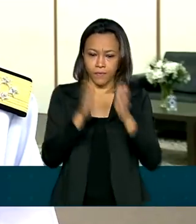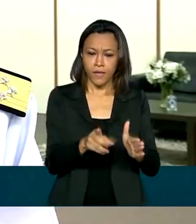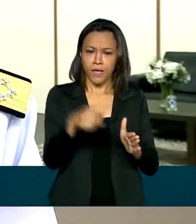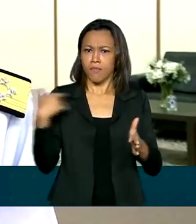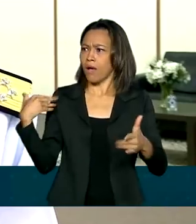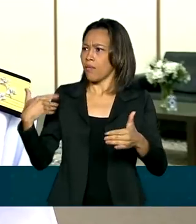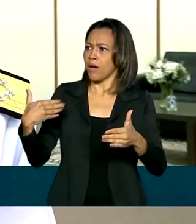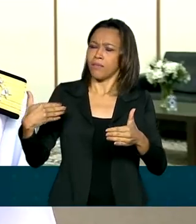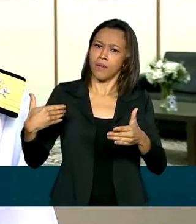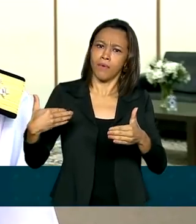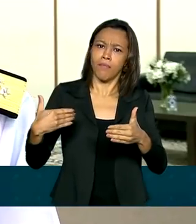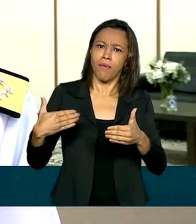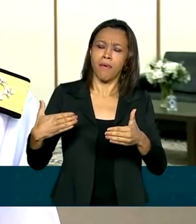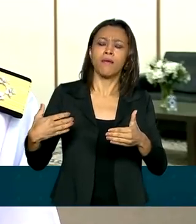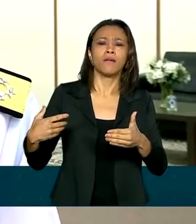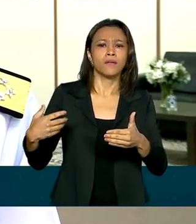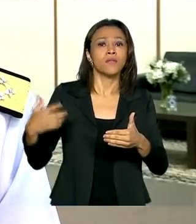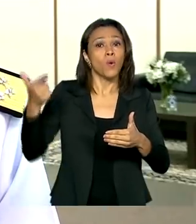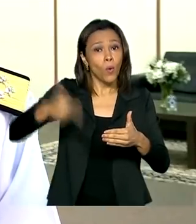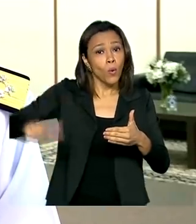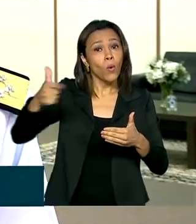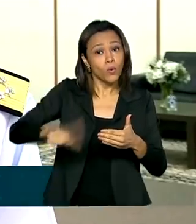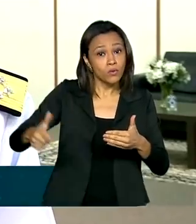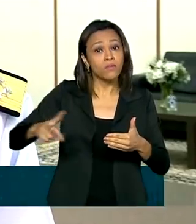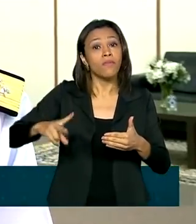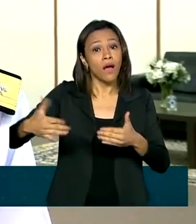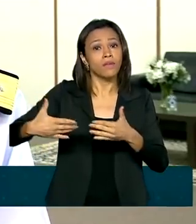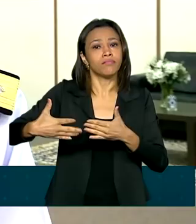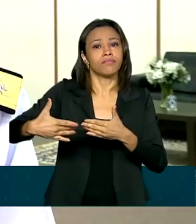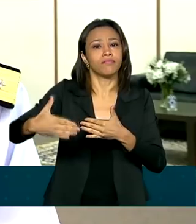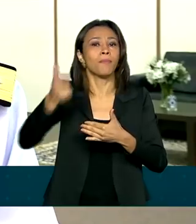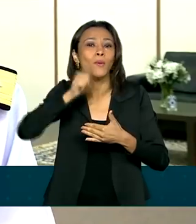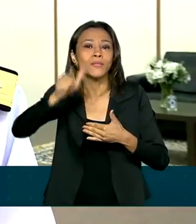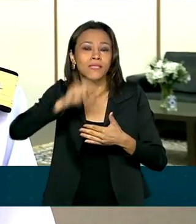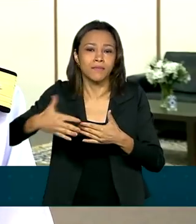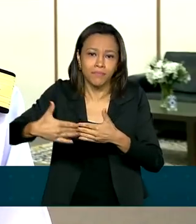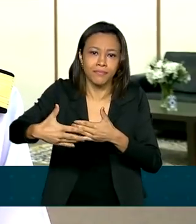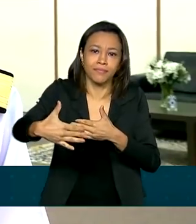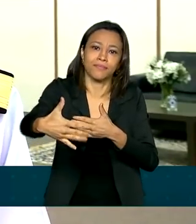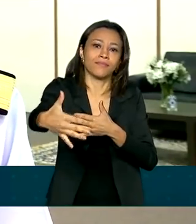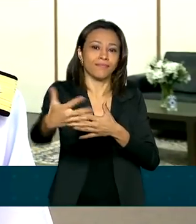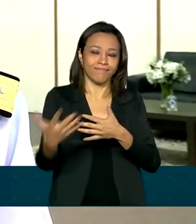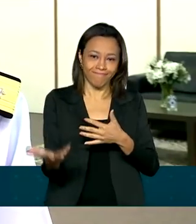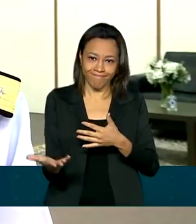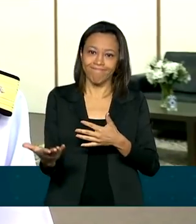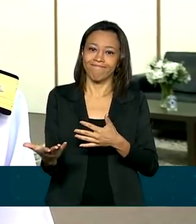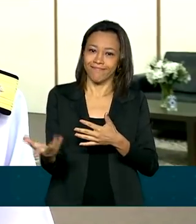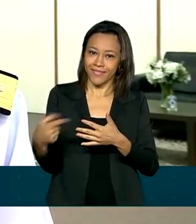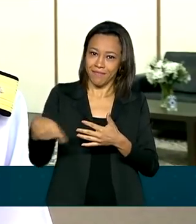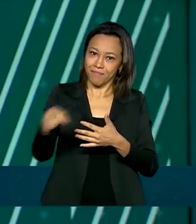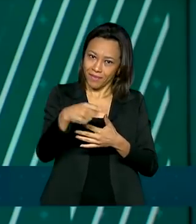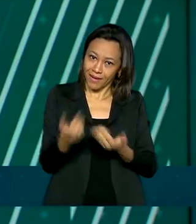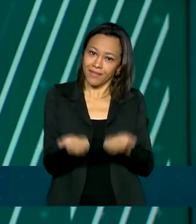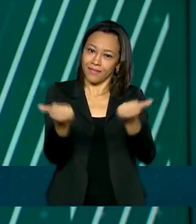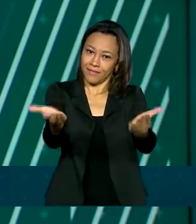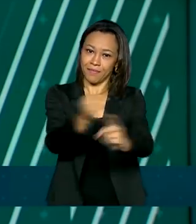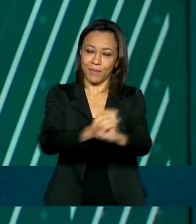caminho, outros benefícios estão sendo alcançados e sendo transferidos para a sociedade.